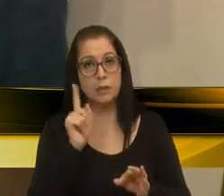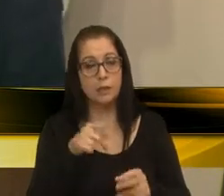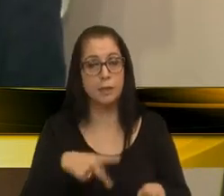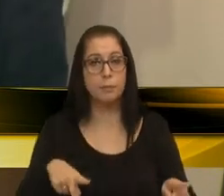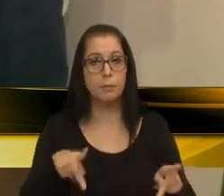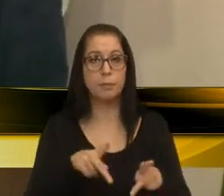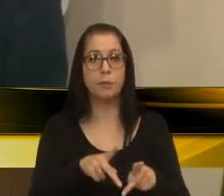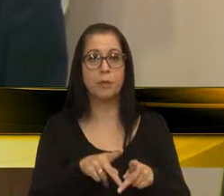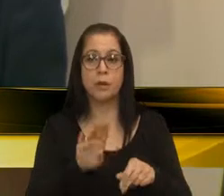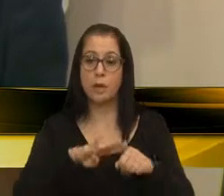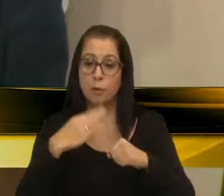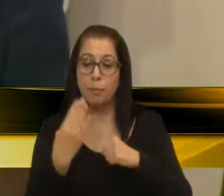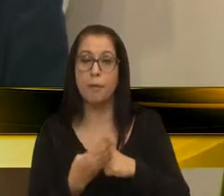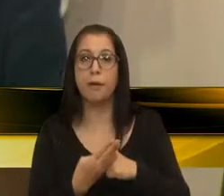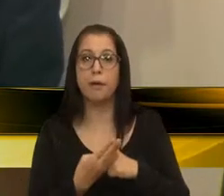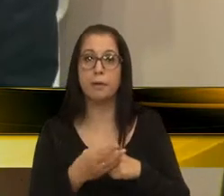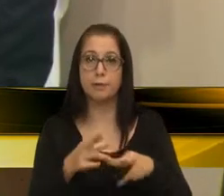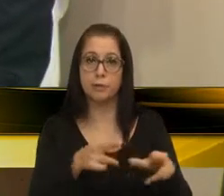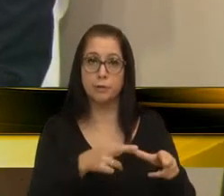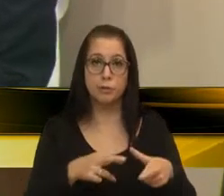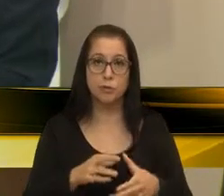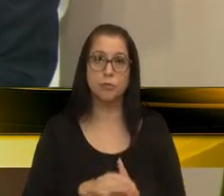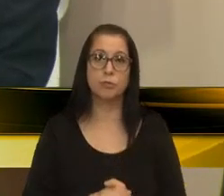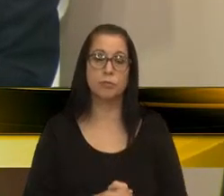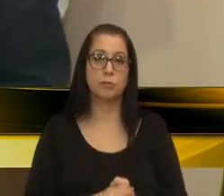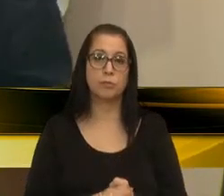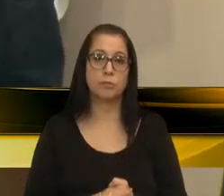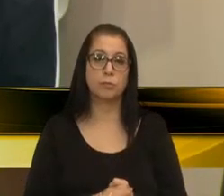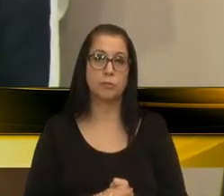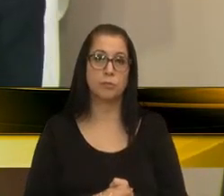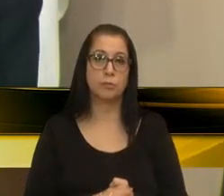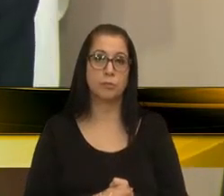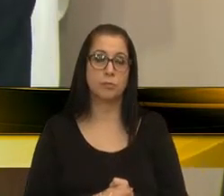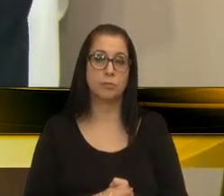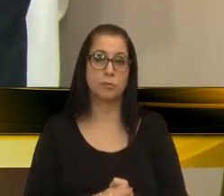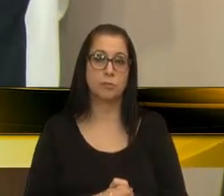população, é o bairro, da região, e sobre,